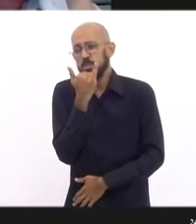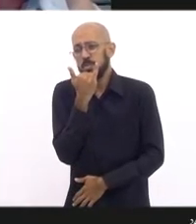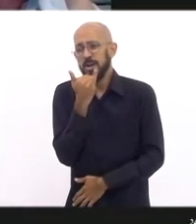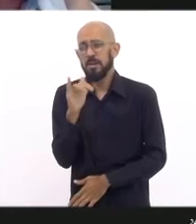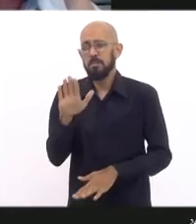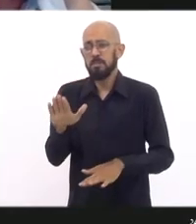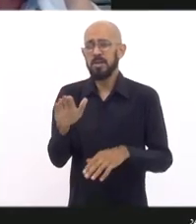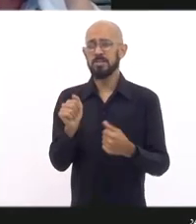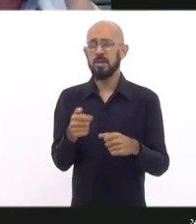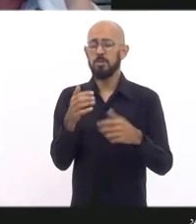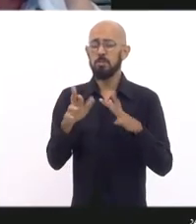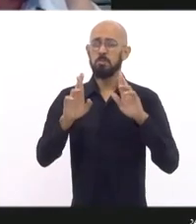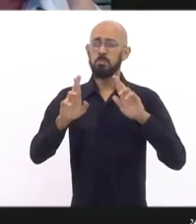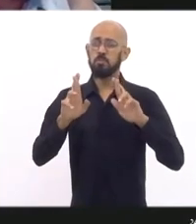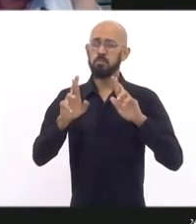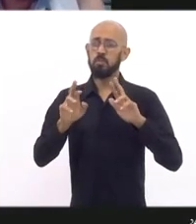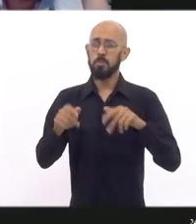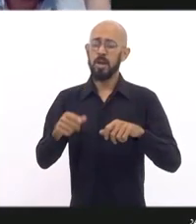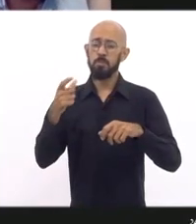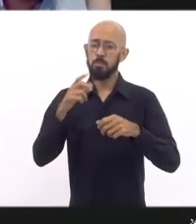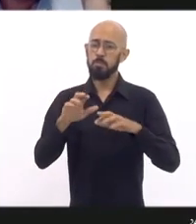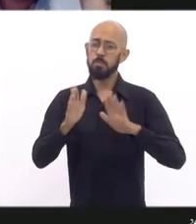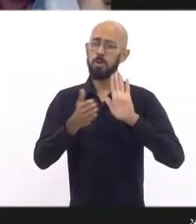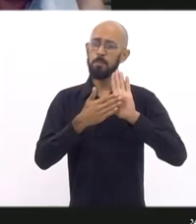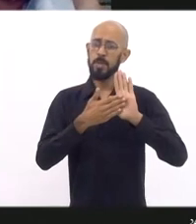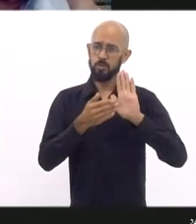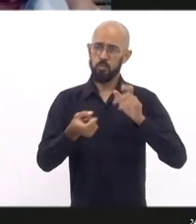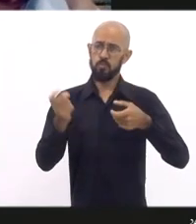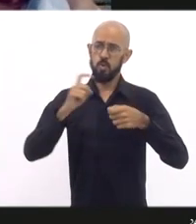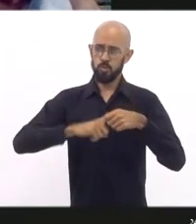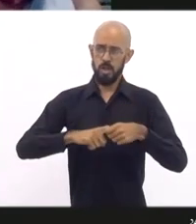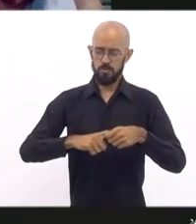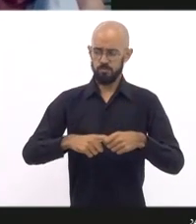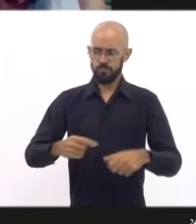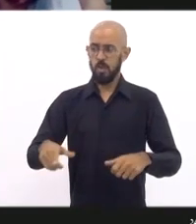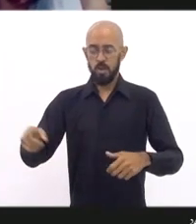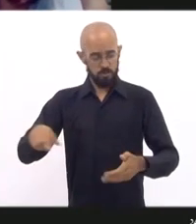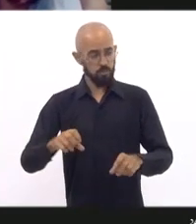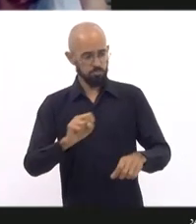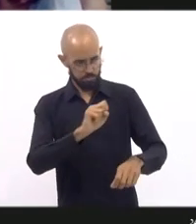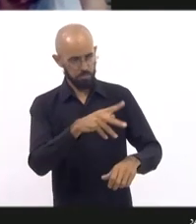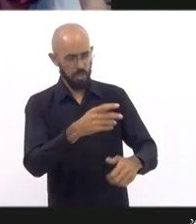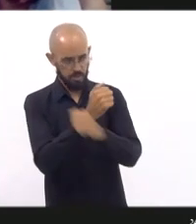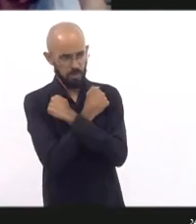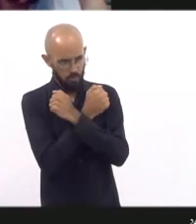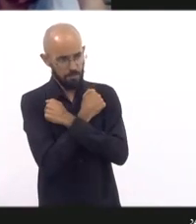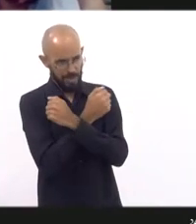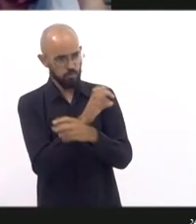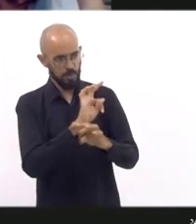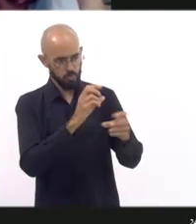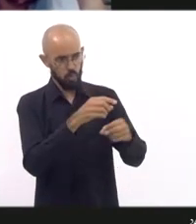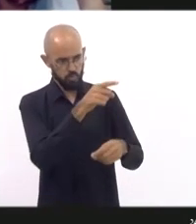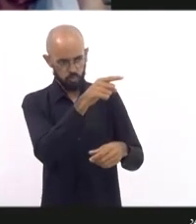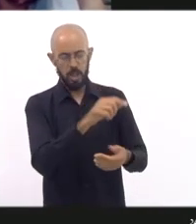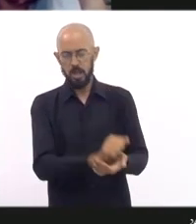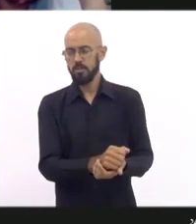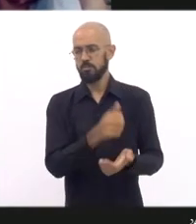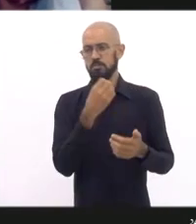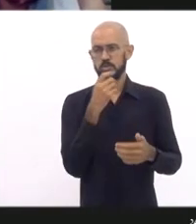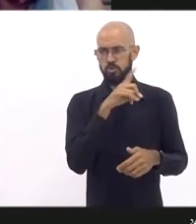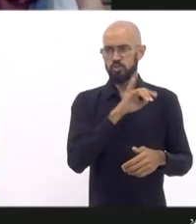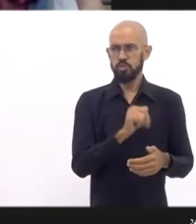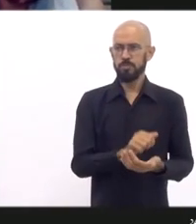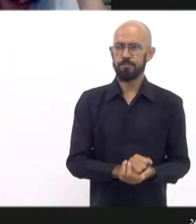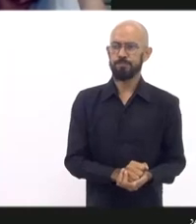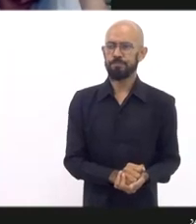boa sorte em Petrópolis, Eliane. Dê um abraço aí a todo mundo lá. Estamos em solidariedade. Bom dia. Muito obrigada. Bom dia.